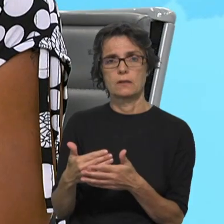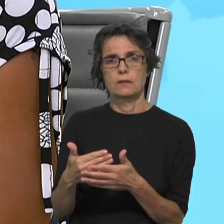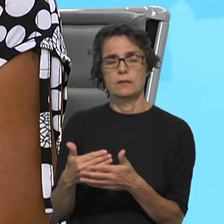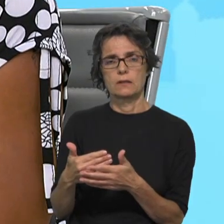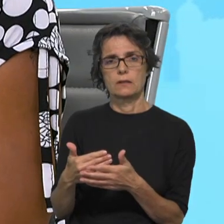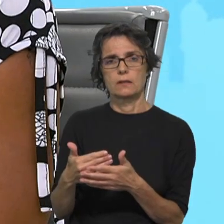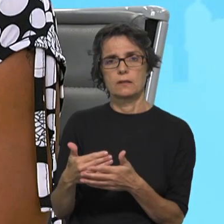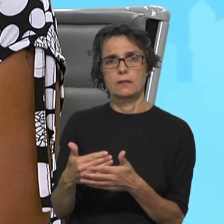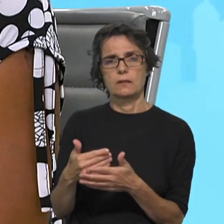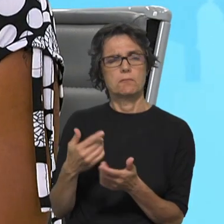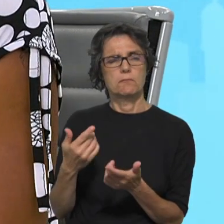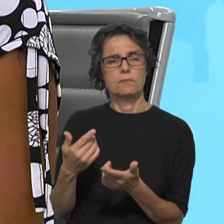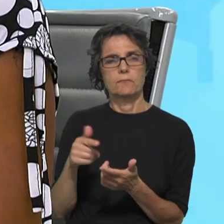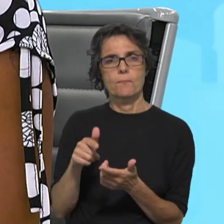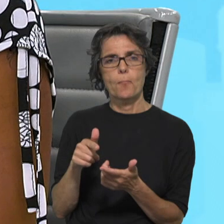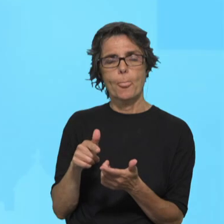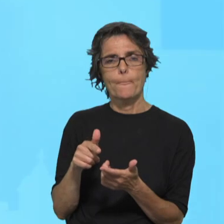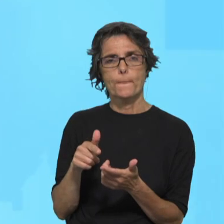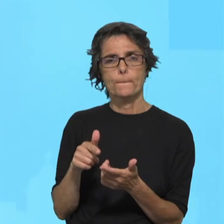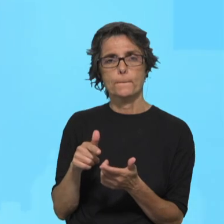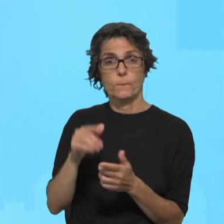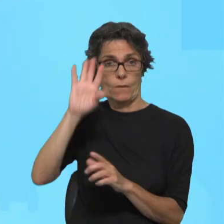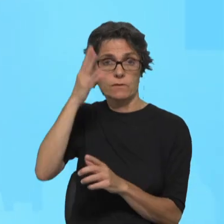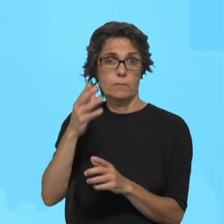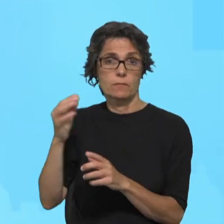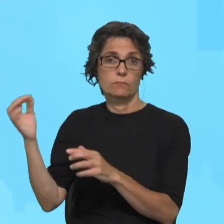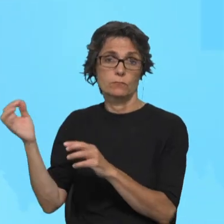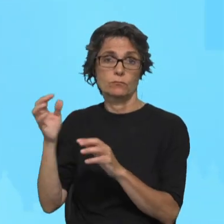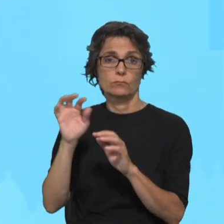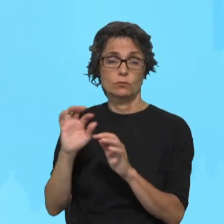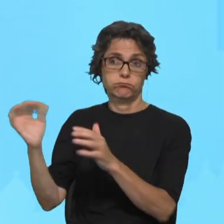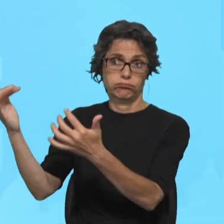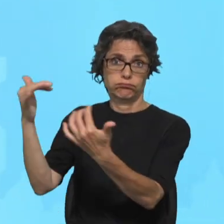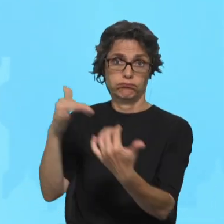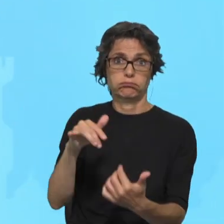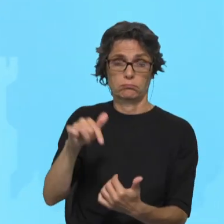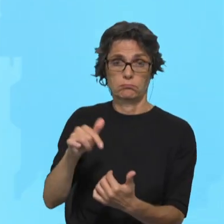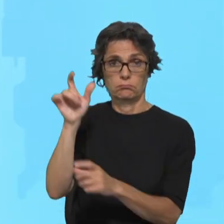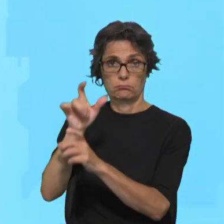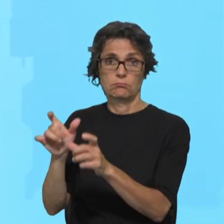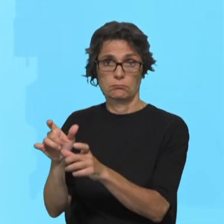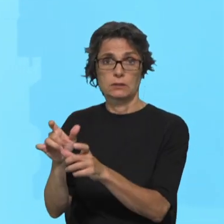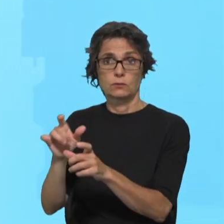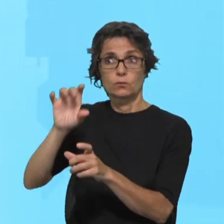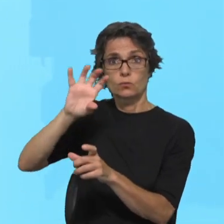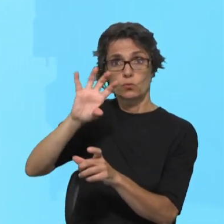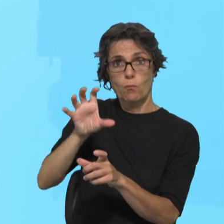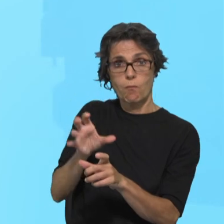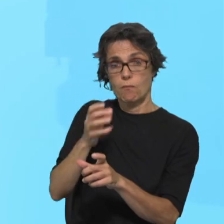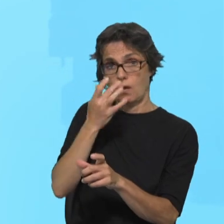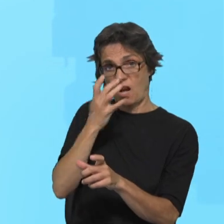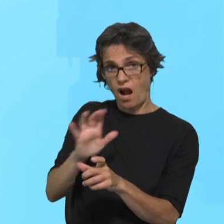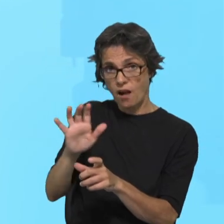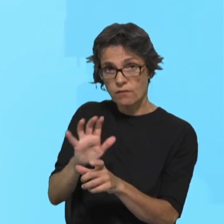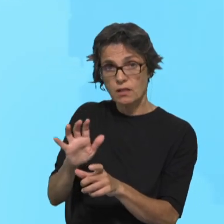a lugar de destino de alguns fluxos migratórios também, desde os países africanos,